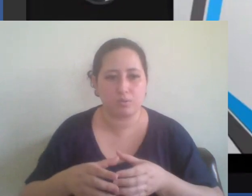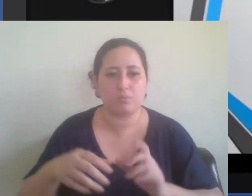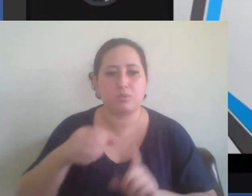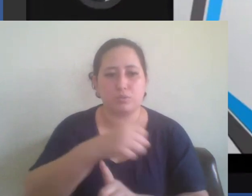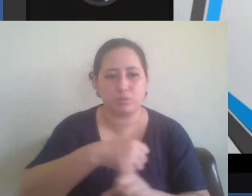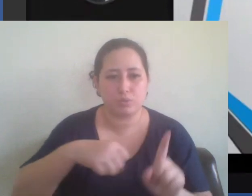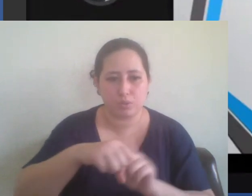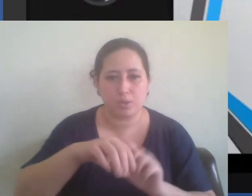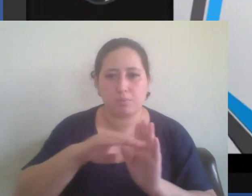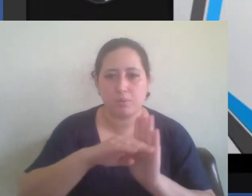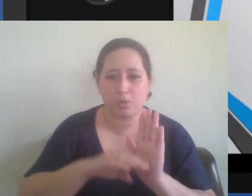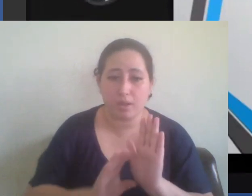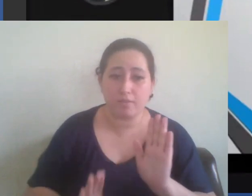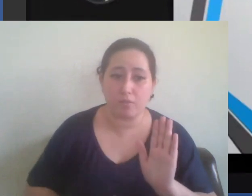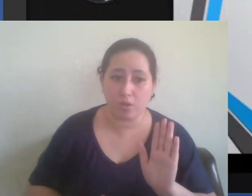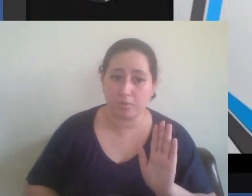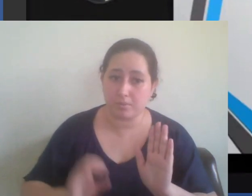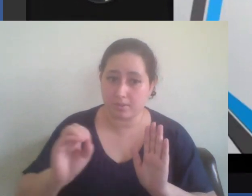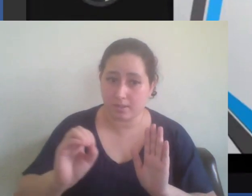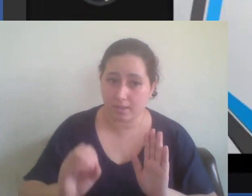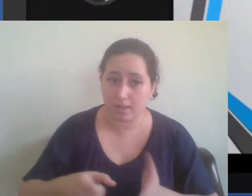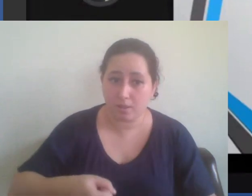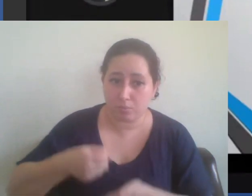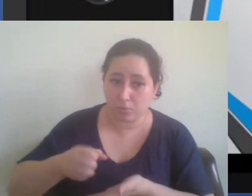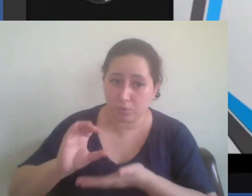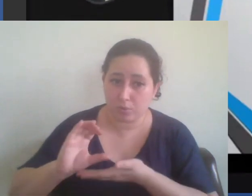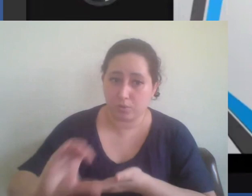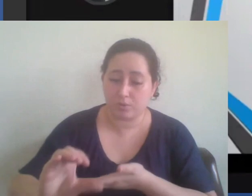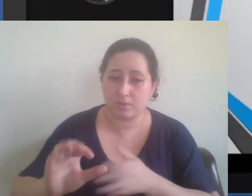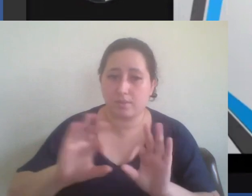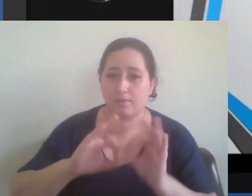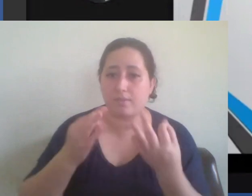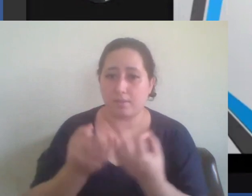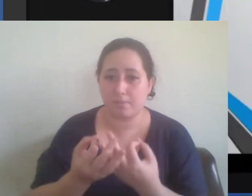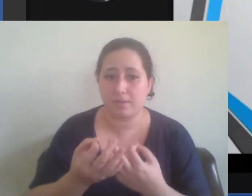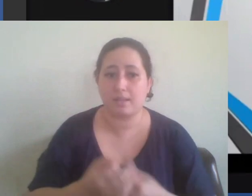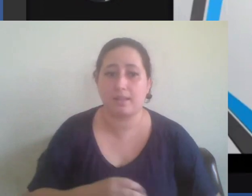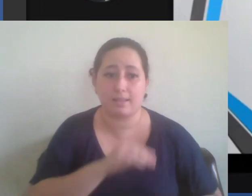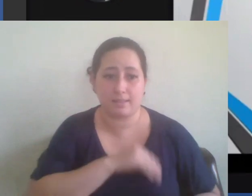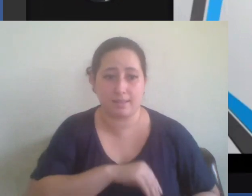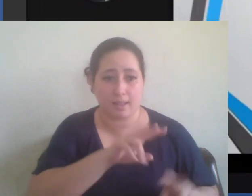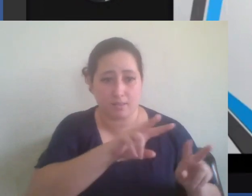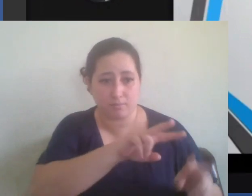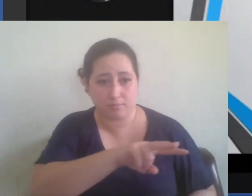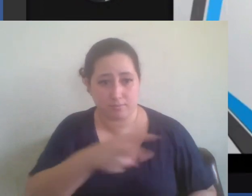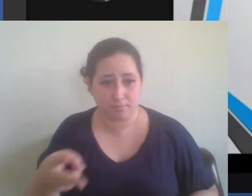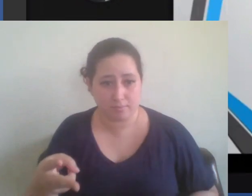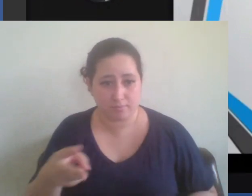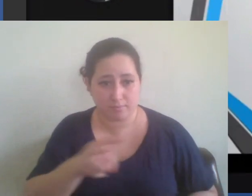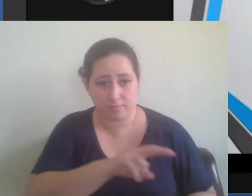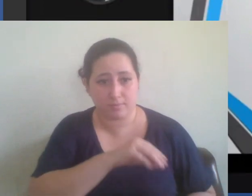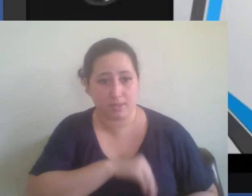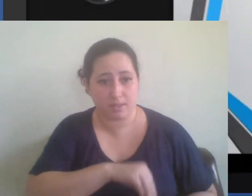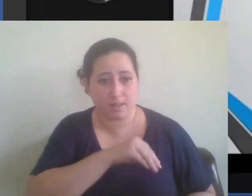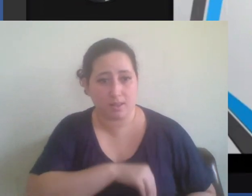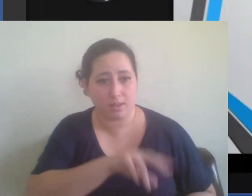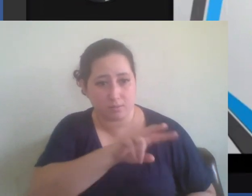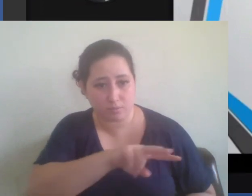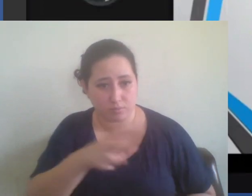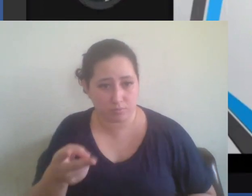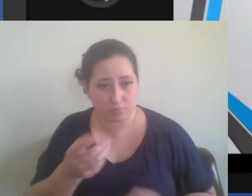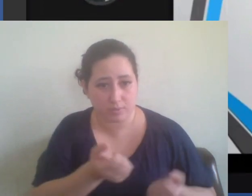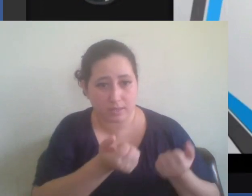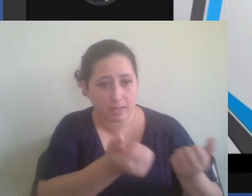programa fome zero bolsa família as transferências de renda que viriam